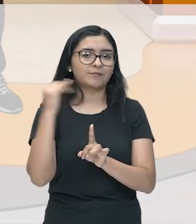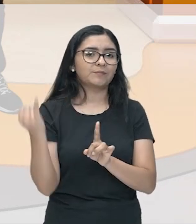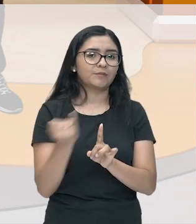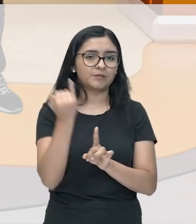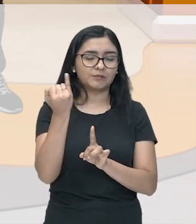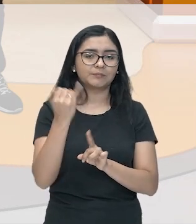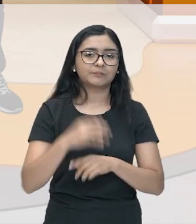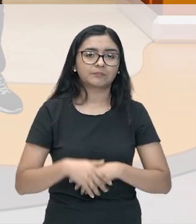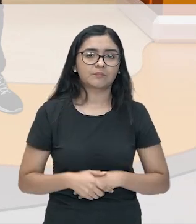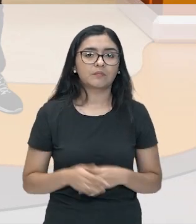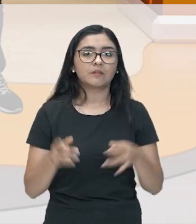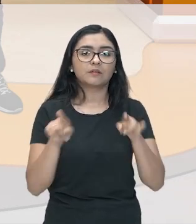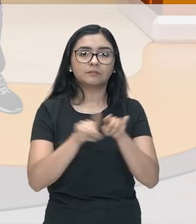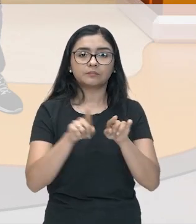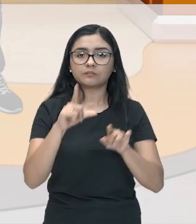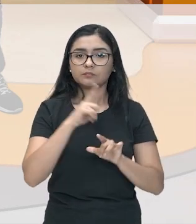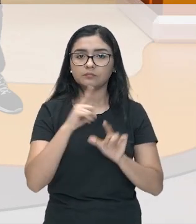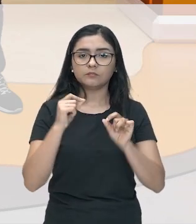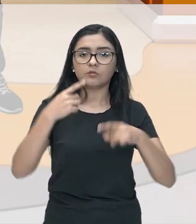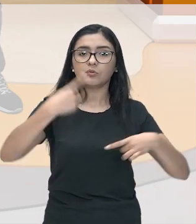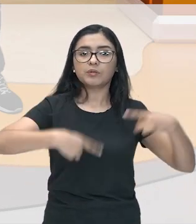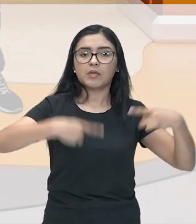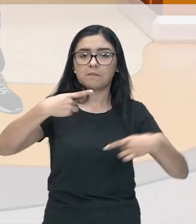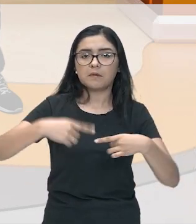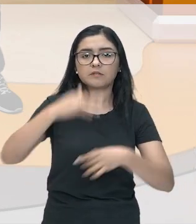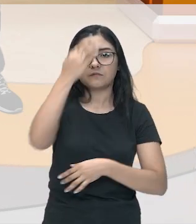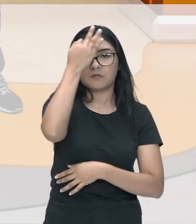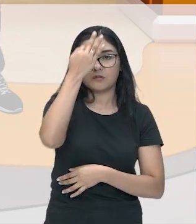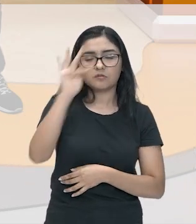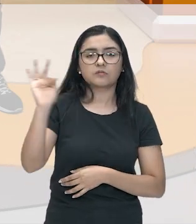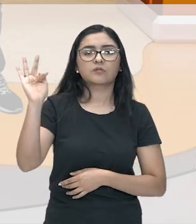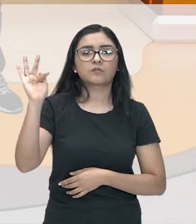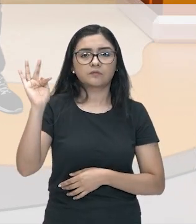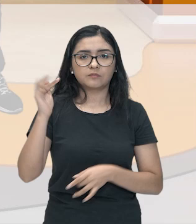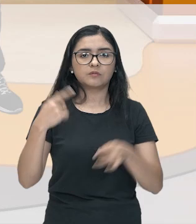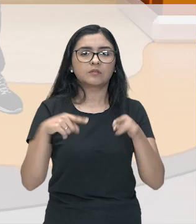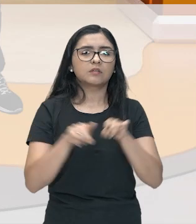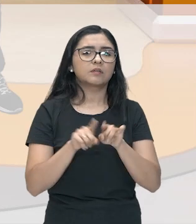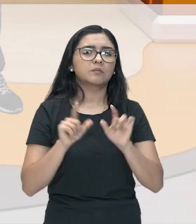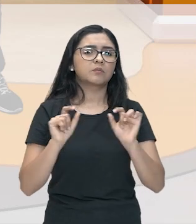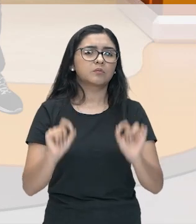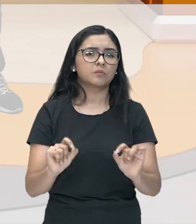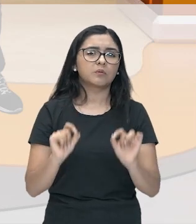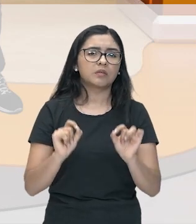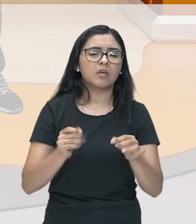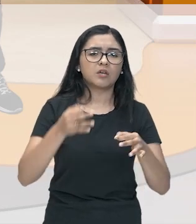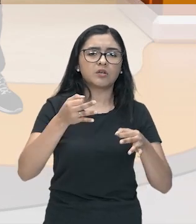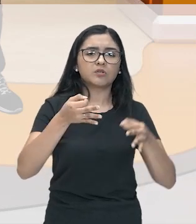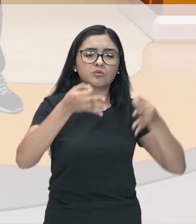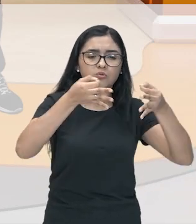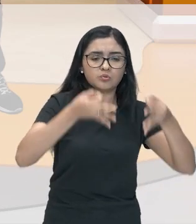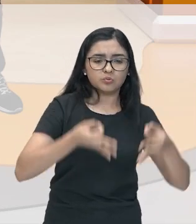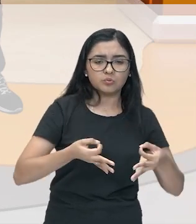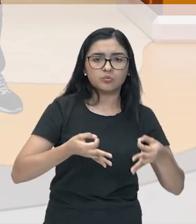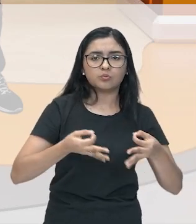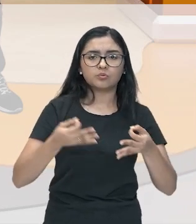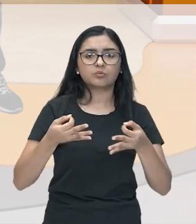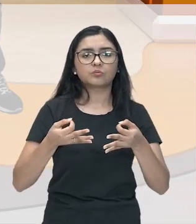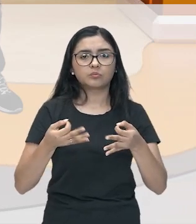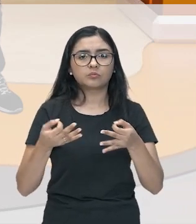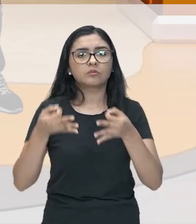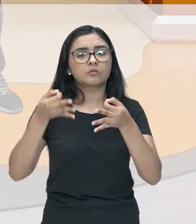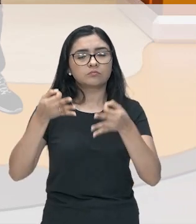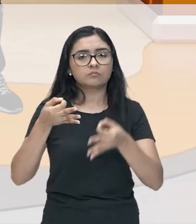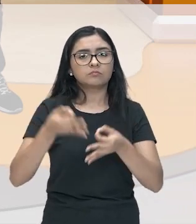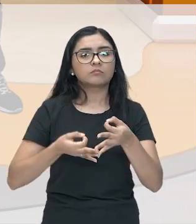disso, nós vamos ter os debates filosóficos na Grécia sobre o que é justo e correto e isso também